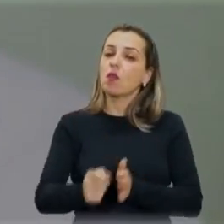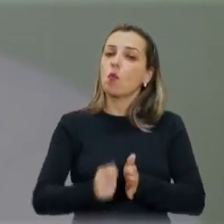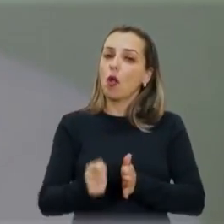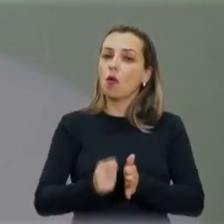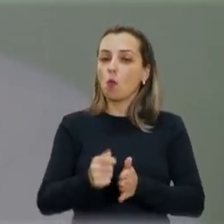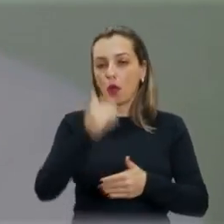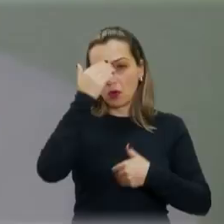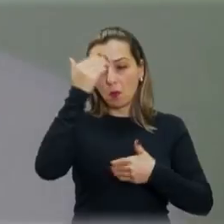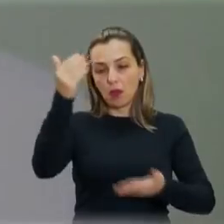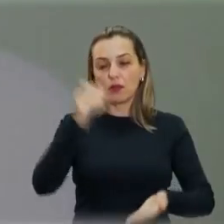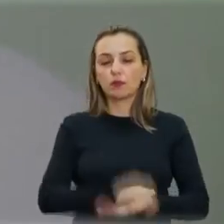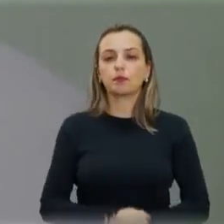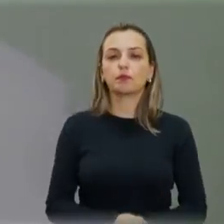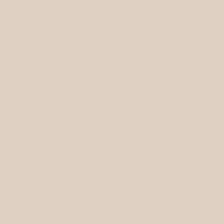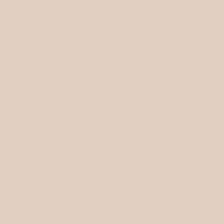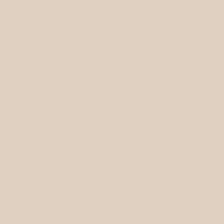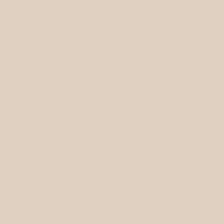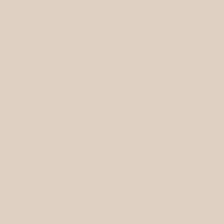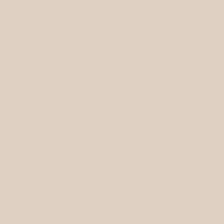presidente. Muito obrigado, presidente.